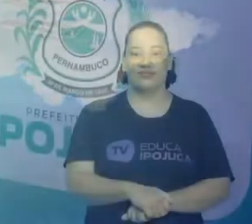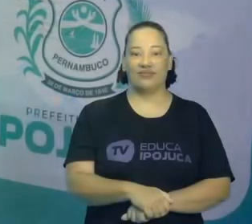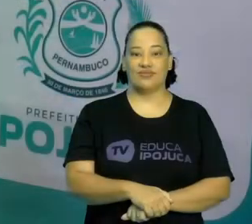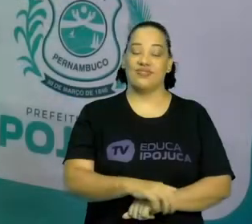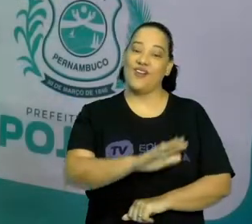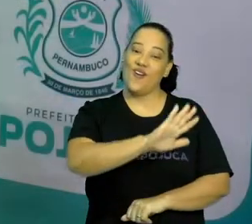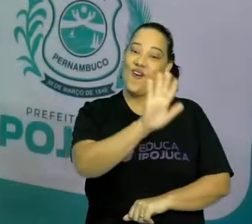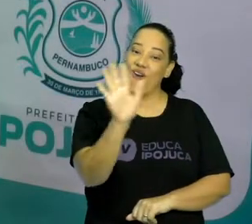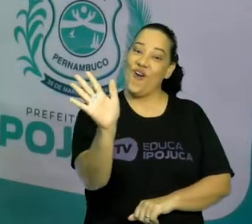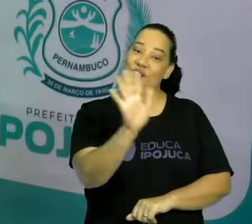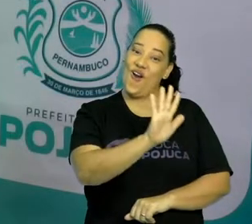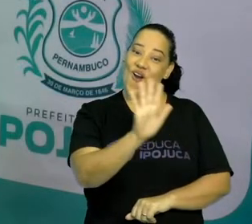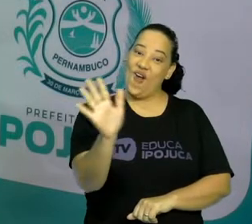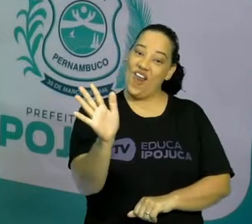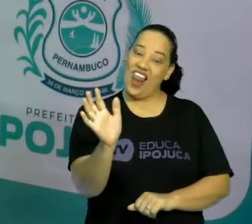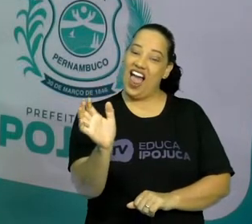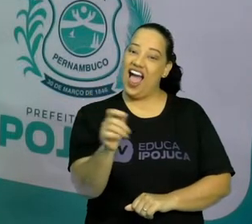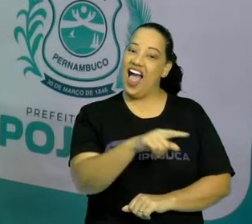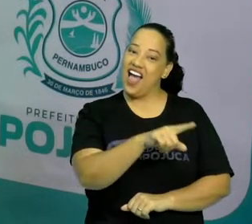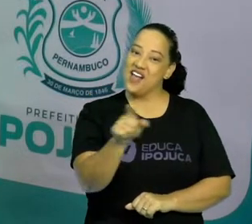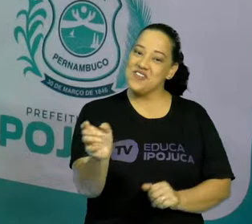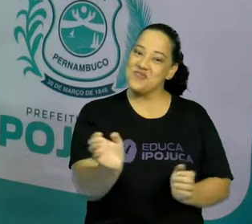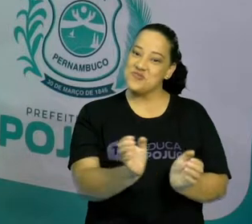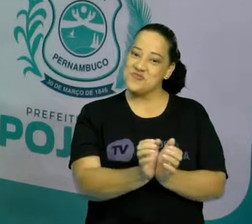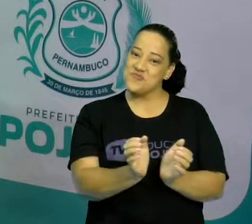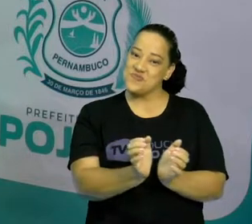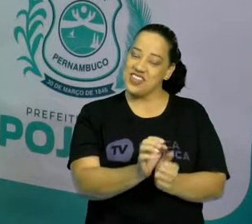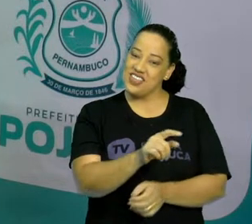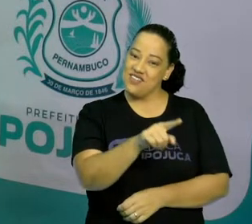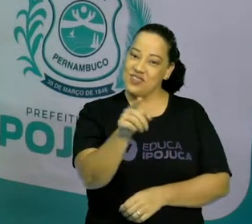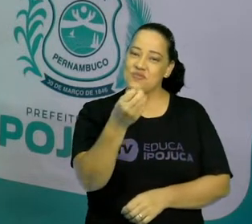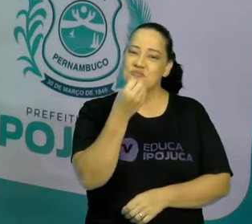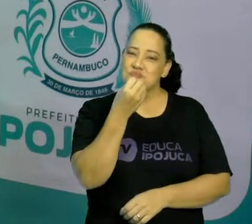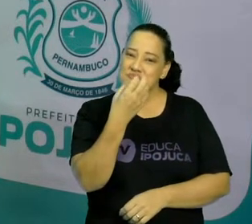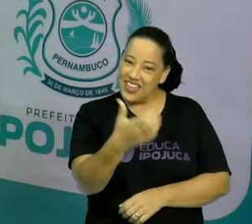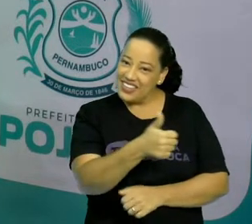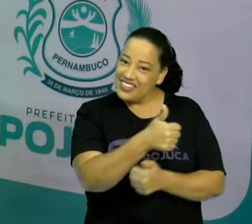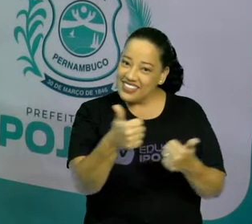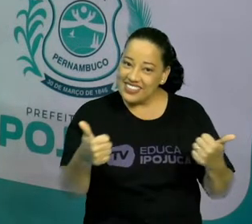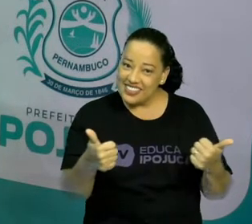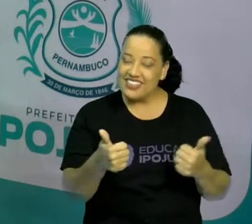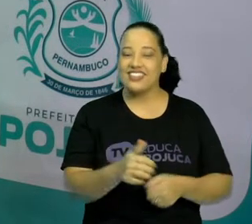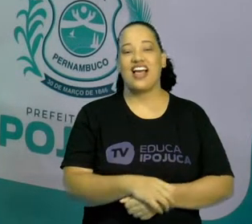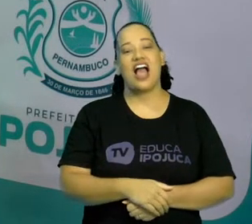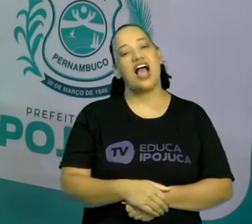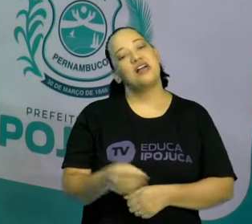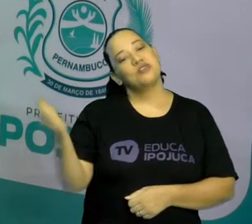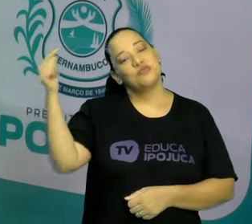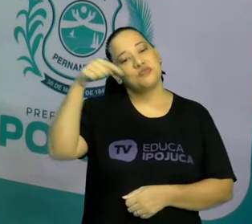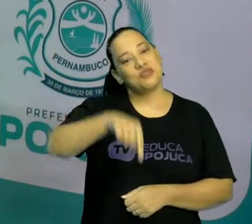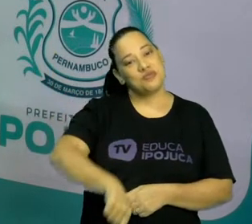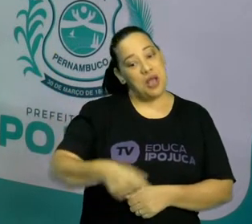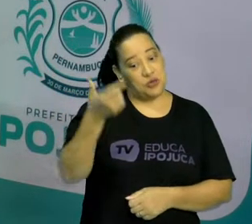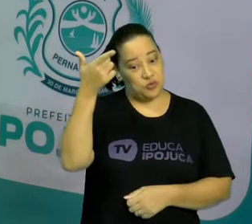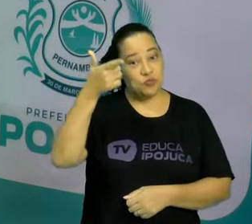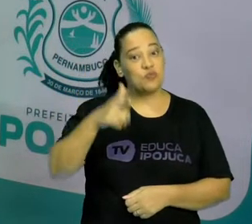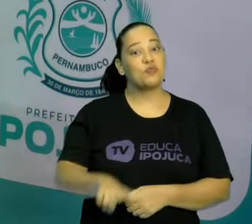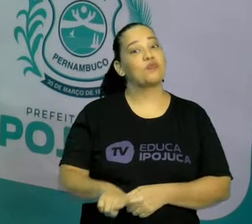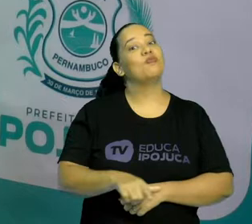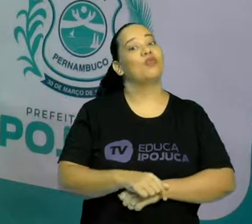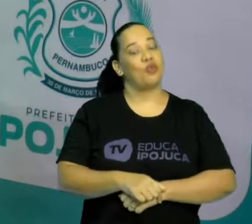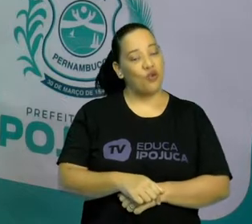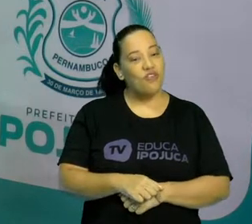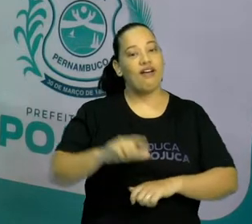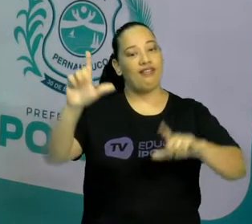Olá, turminha! Tudo bem com vocês? Estamos aqui mais uma vez